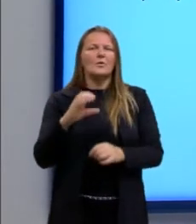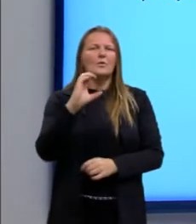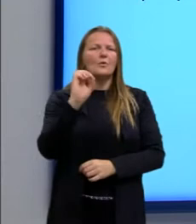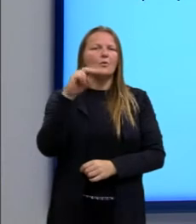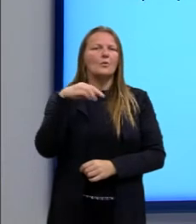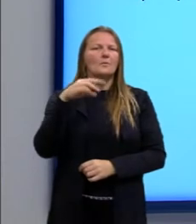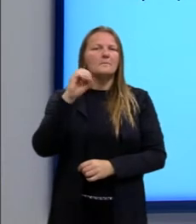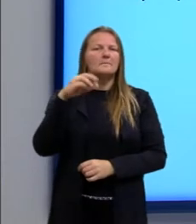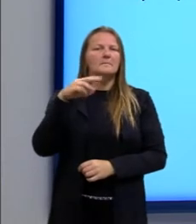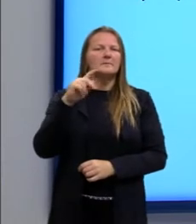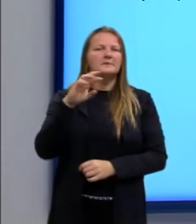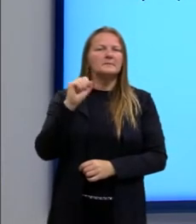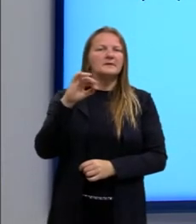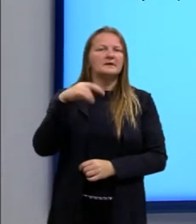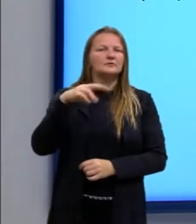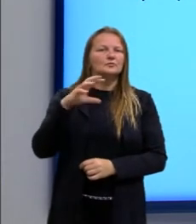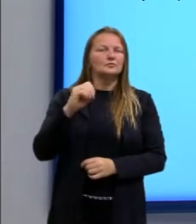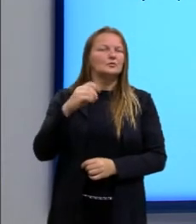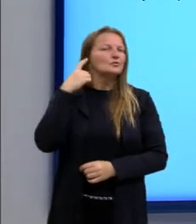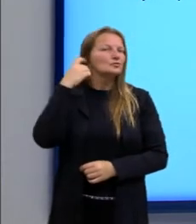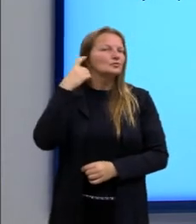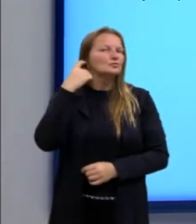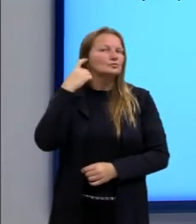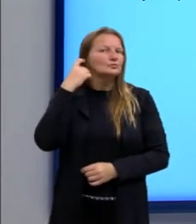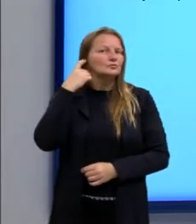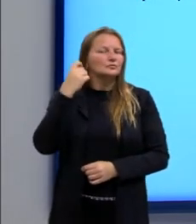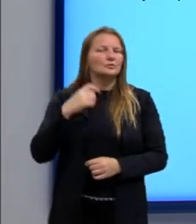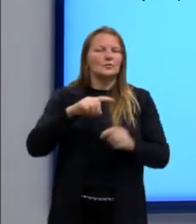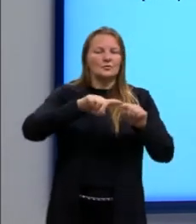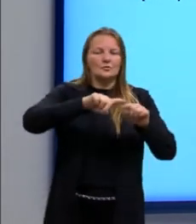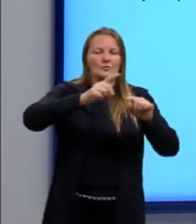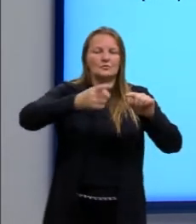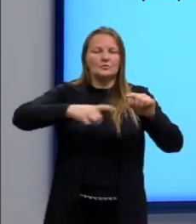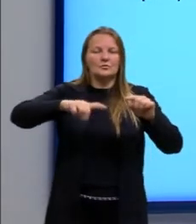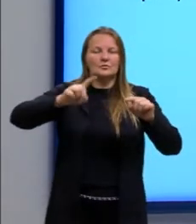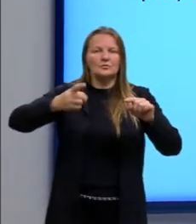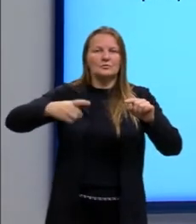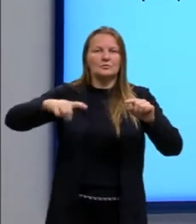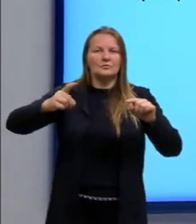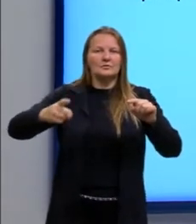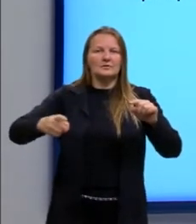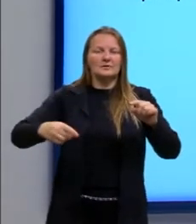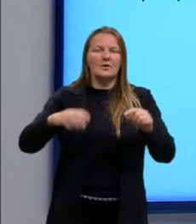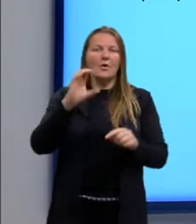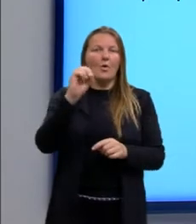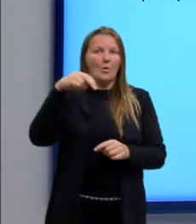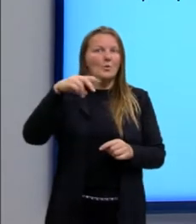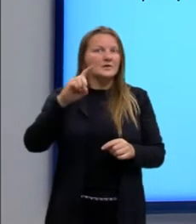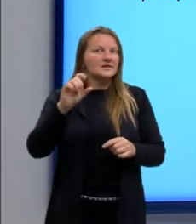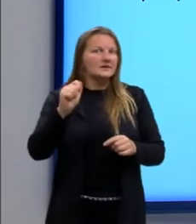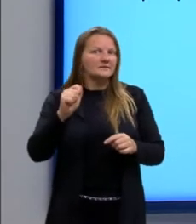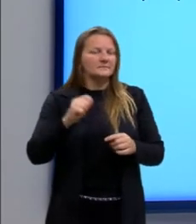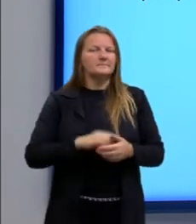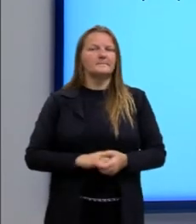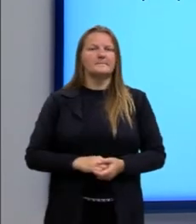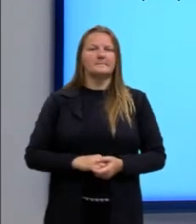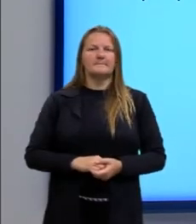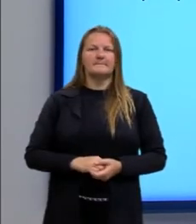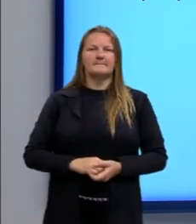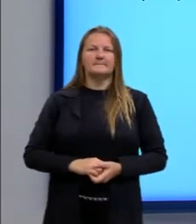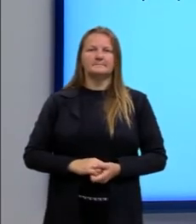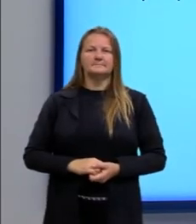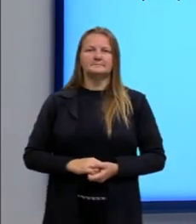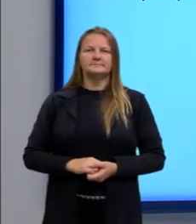comprimento? Quando a gente está falando de som, de ondas. O comprimento de onda, que é o nosso lambda, certo?